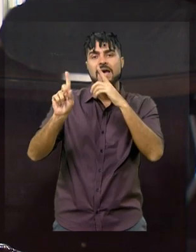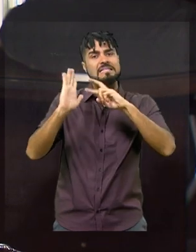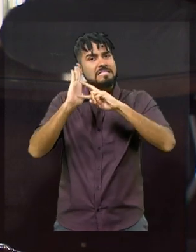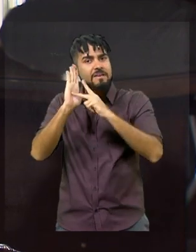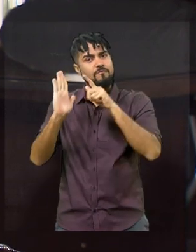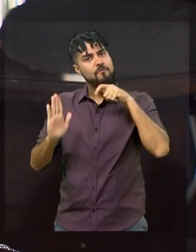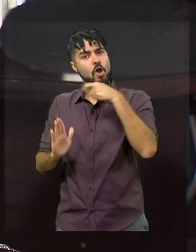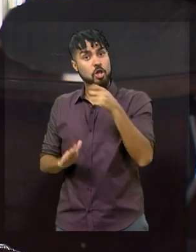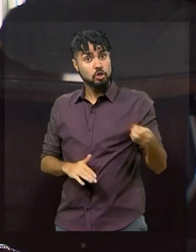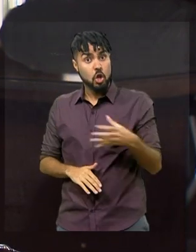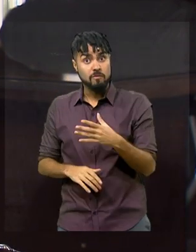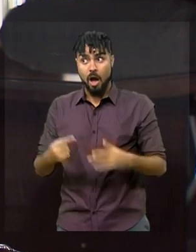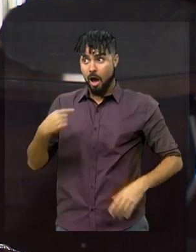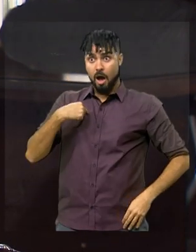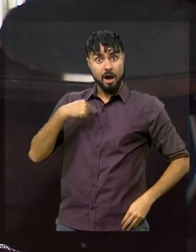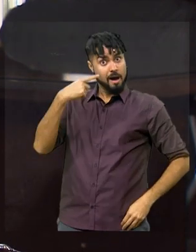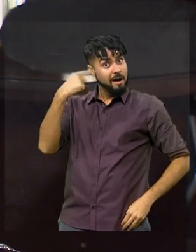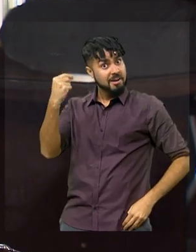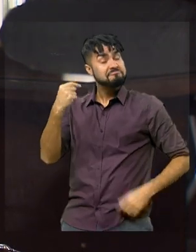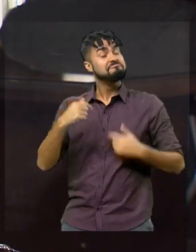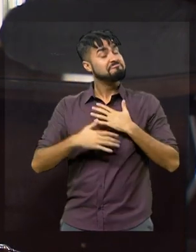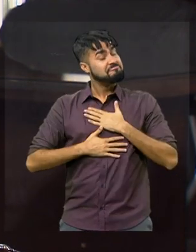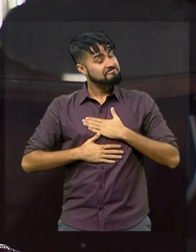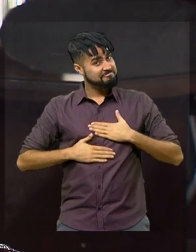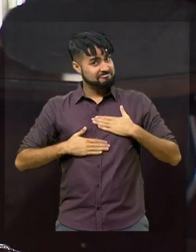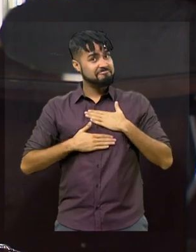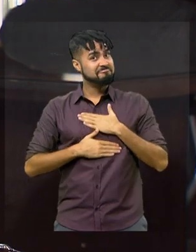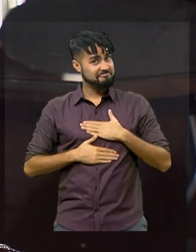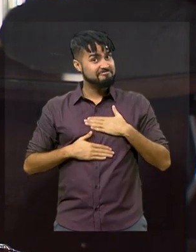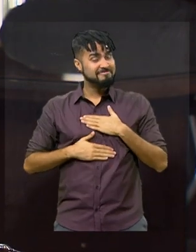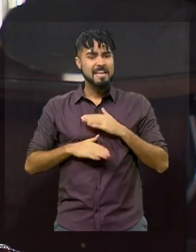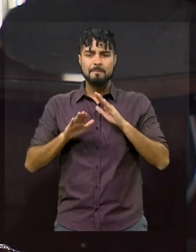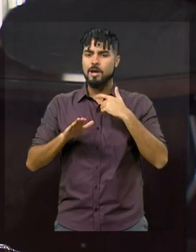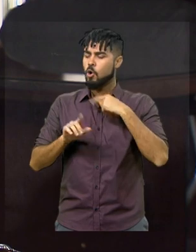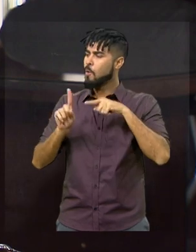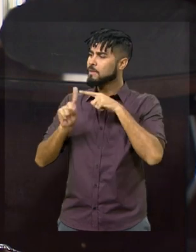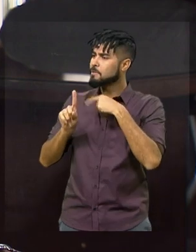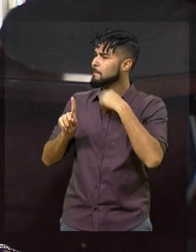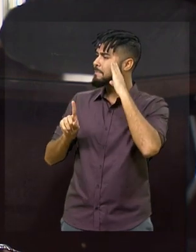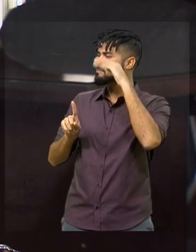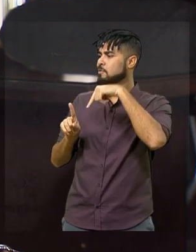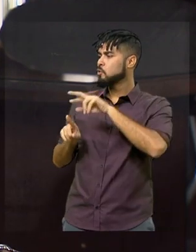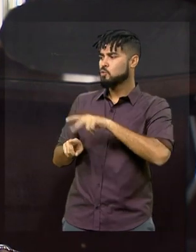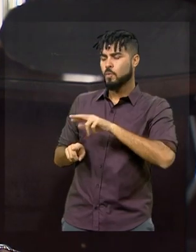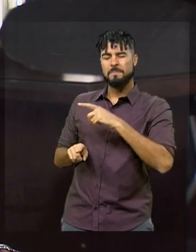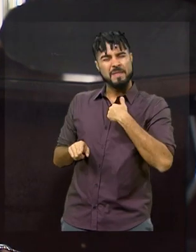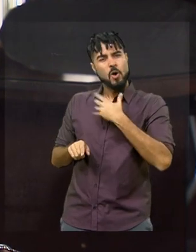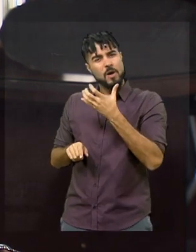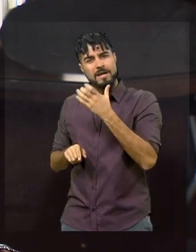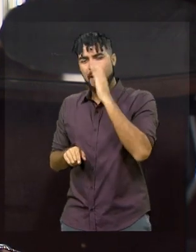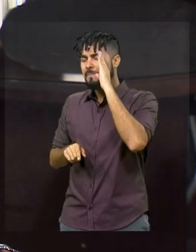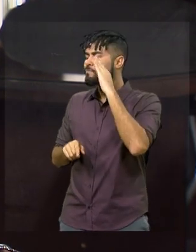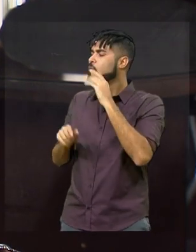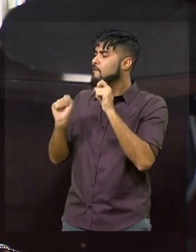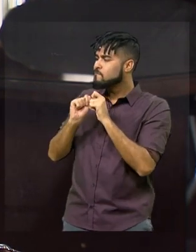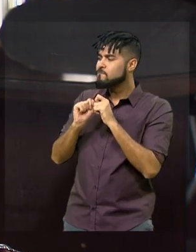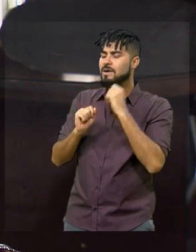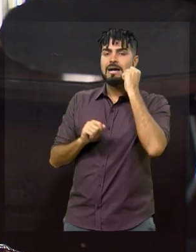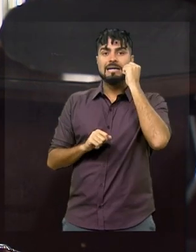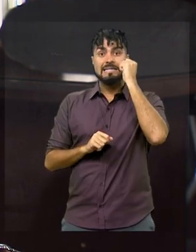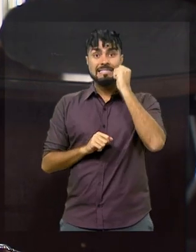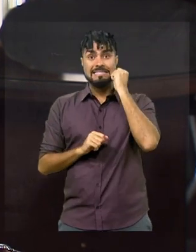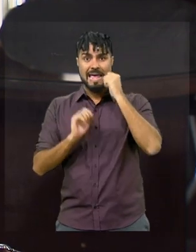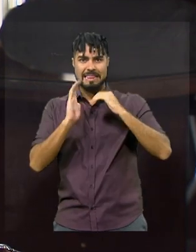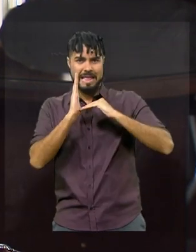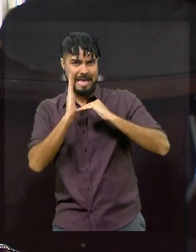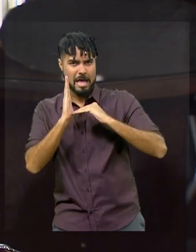Eu me sinto honrada por ser um nome apontado, mas acho que não é essa a minha missão. Acho que a minha missão é estar no Senado, estar ao lado